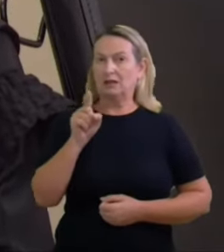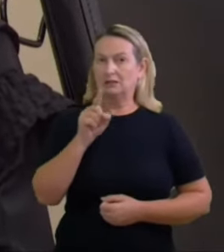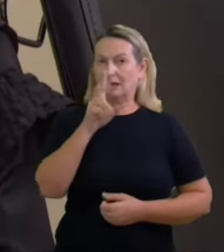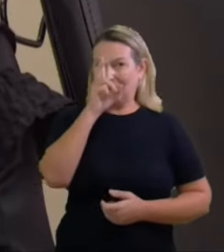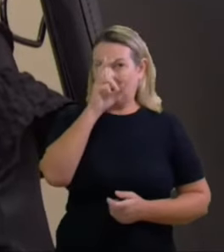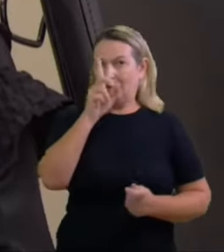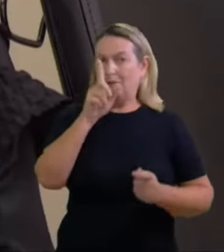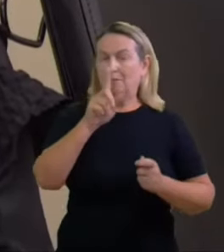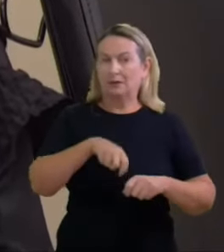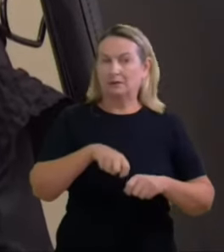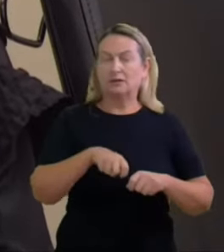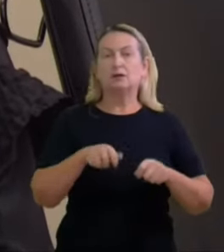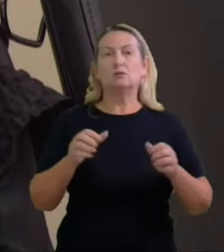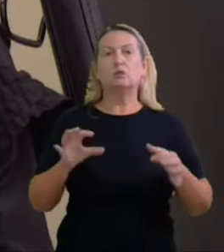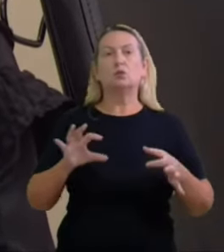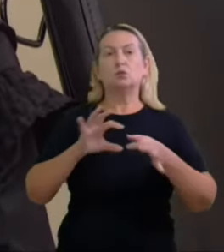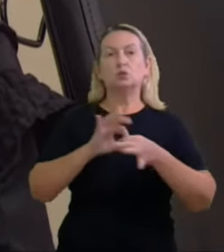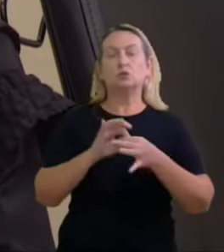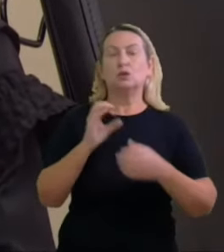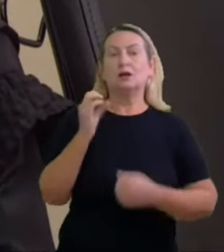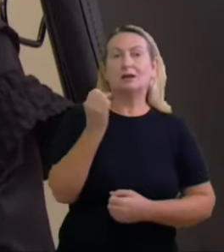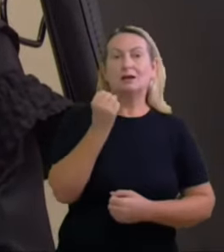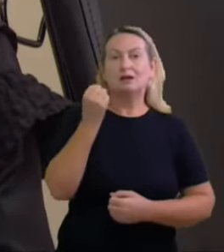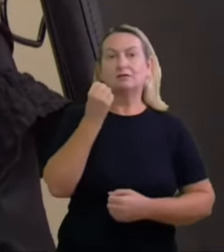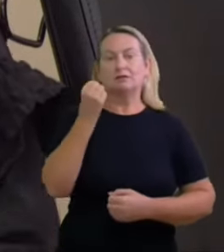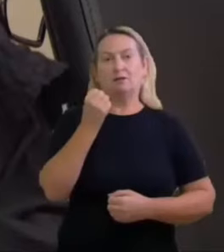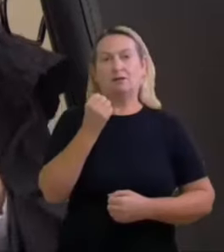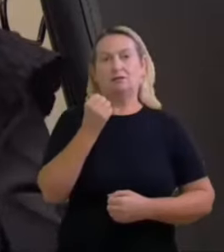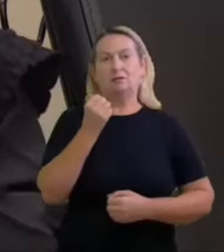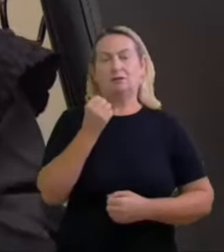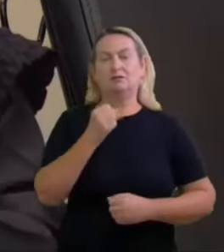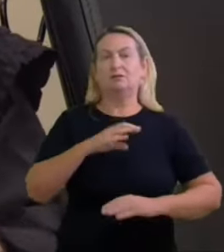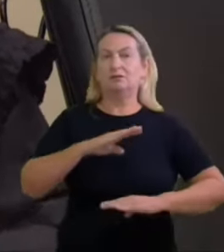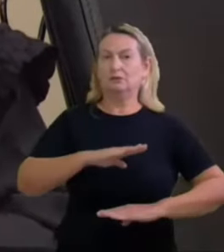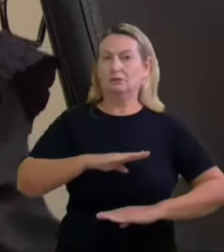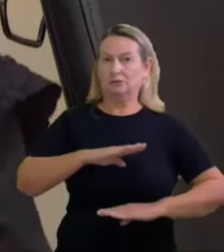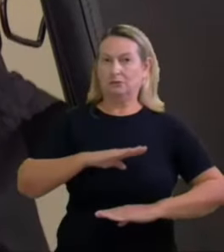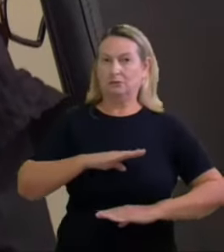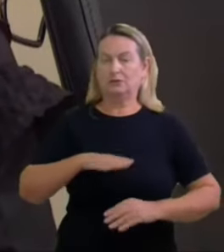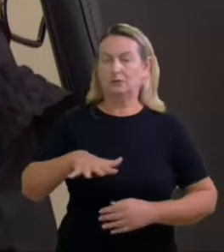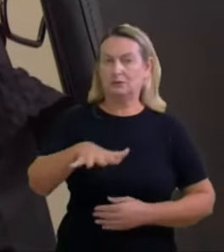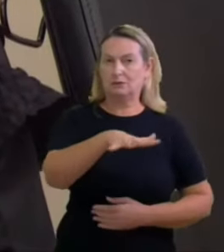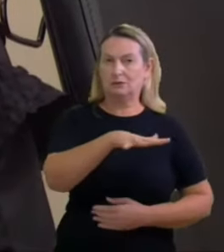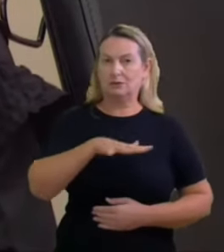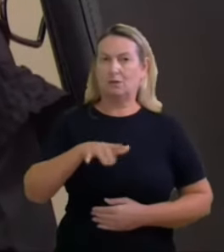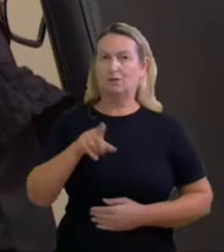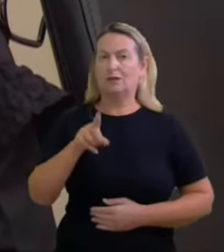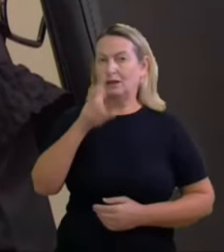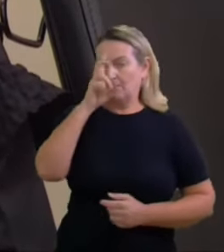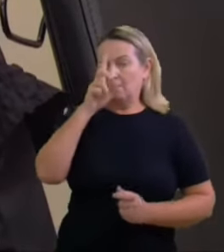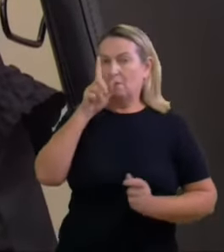com a gravidade das circunstâncias isso eu vou abordar mais adiante mas aqui a potencialidade eu estou